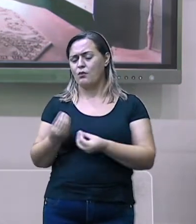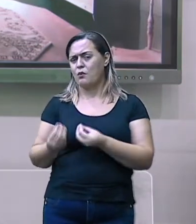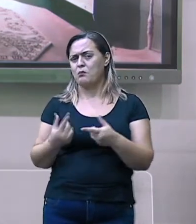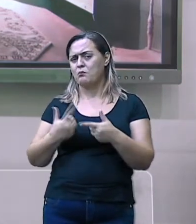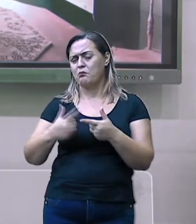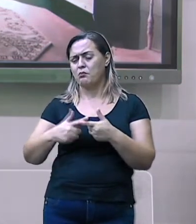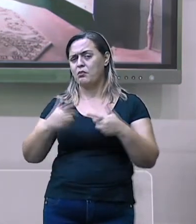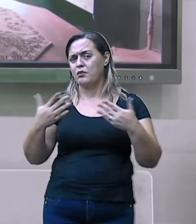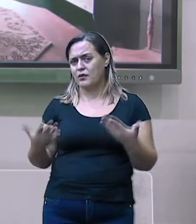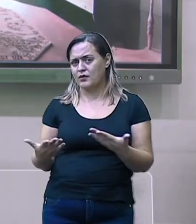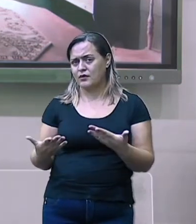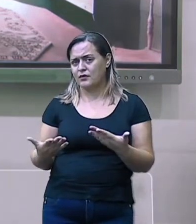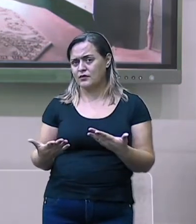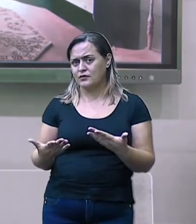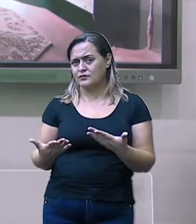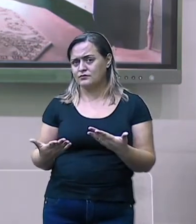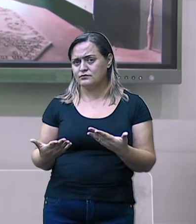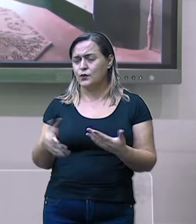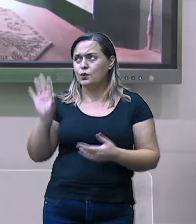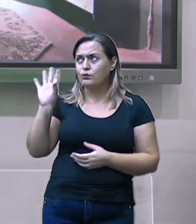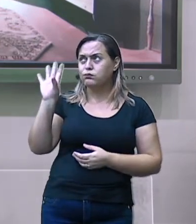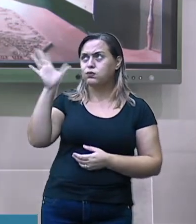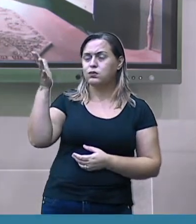na questão climática?